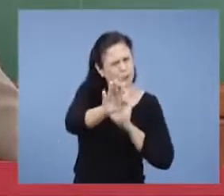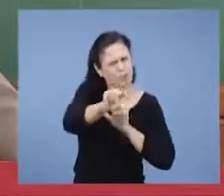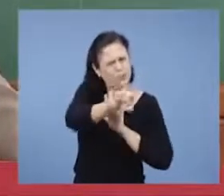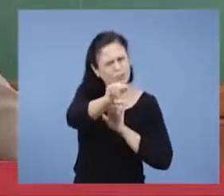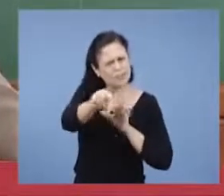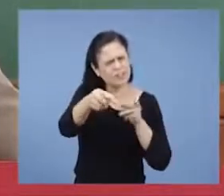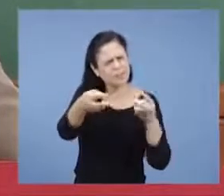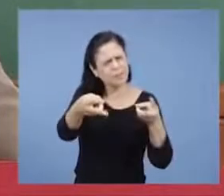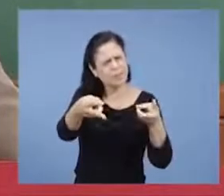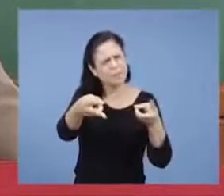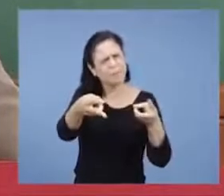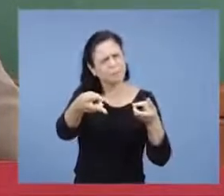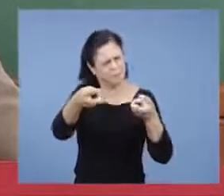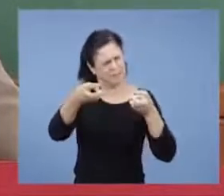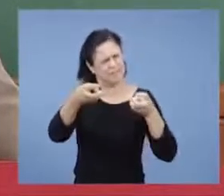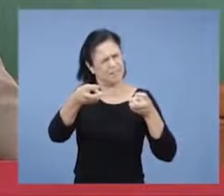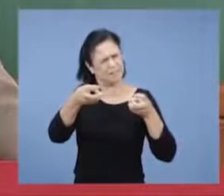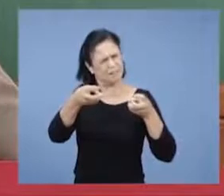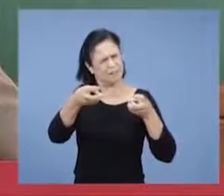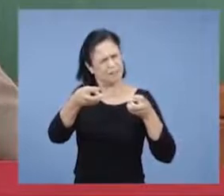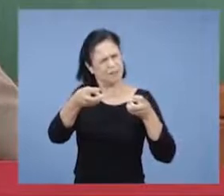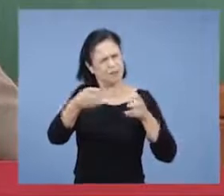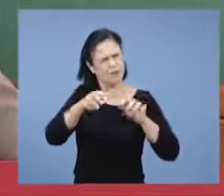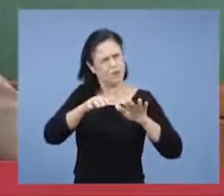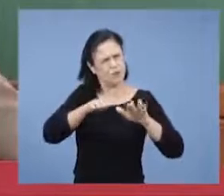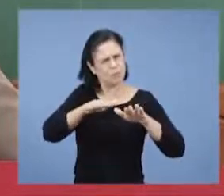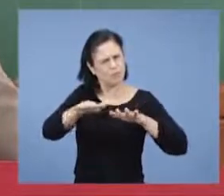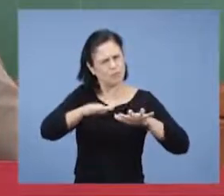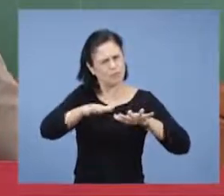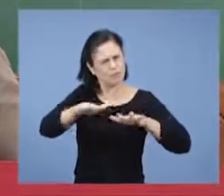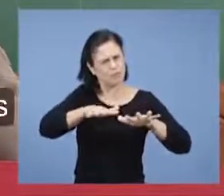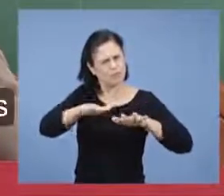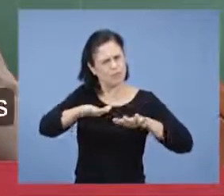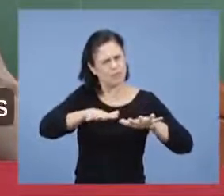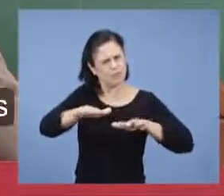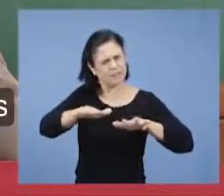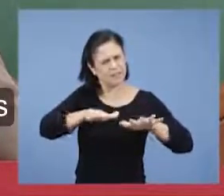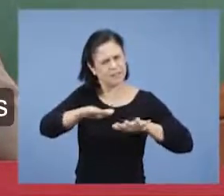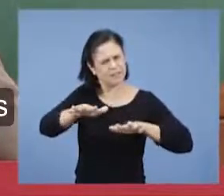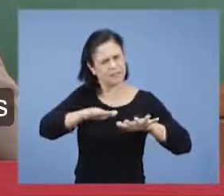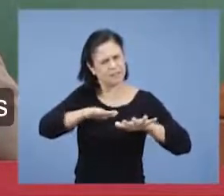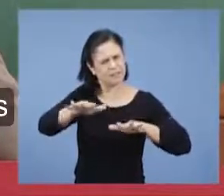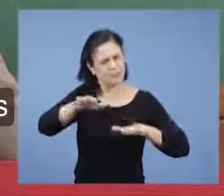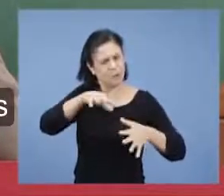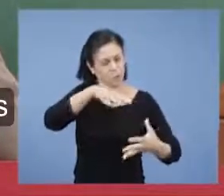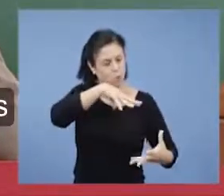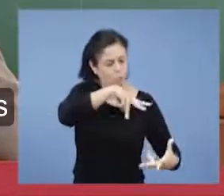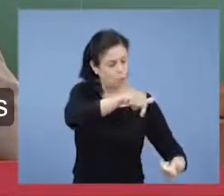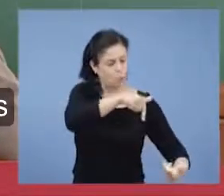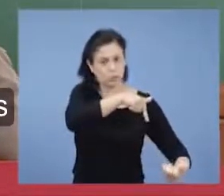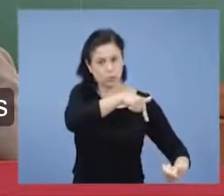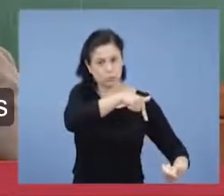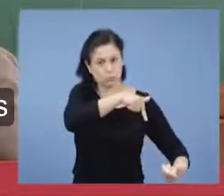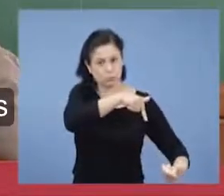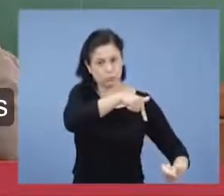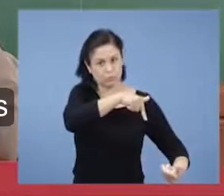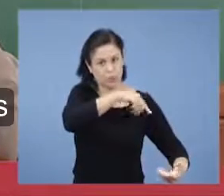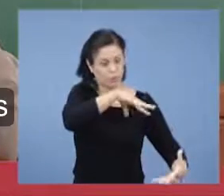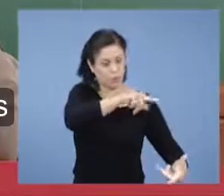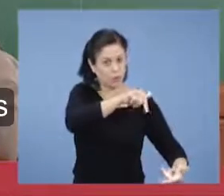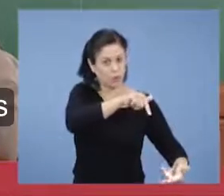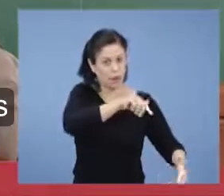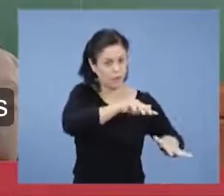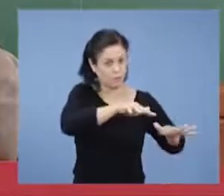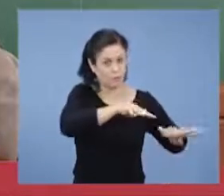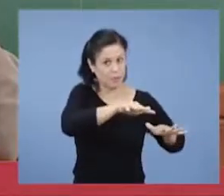a movimentação que está acontecendo no mundo, com relação